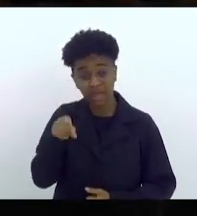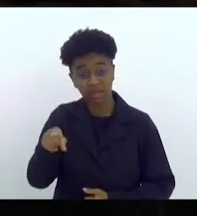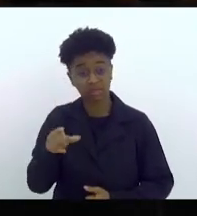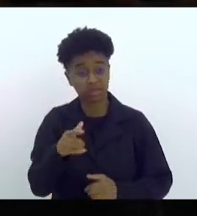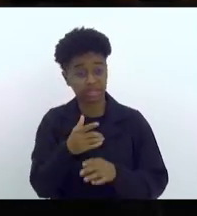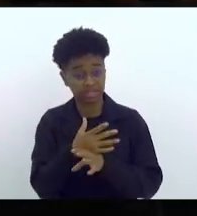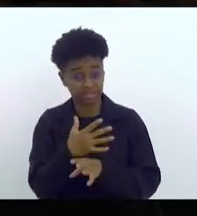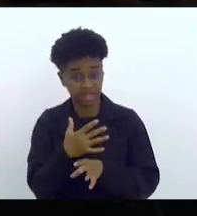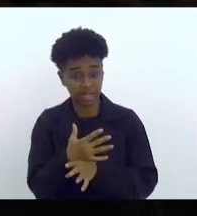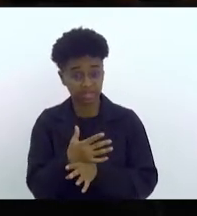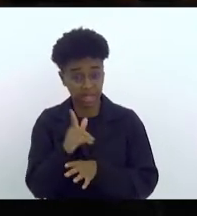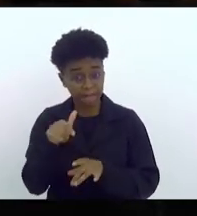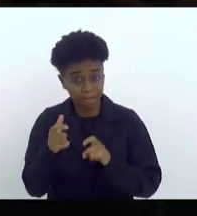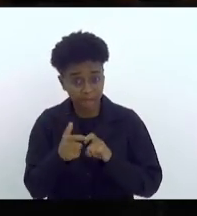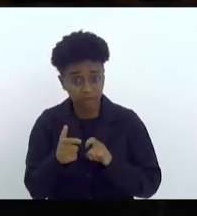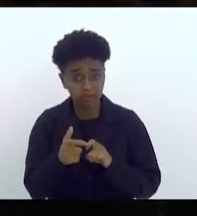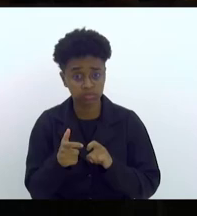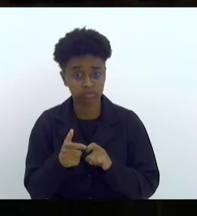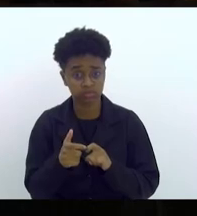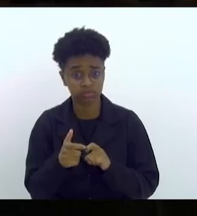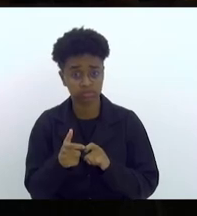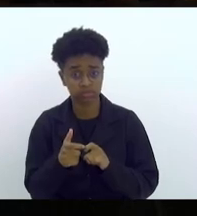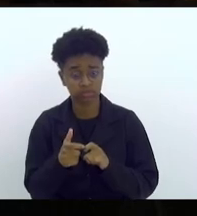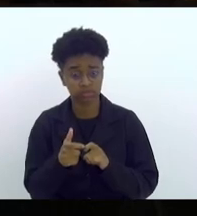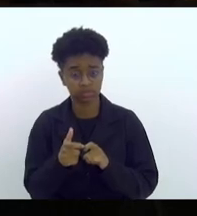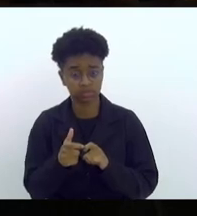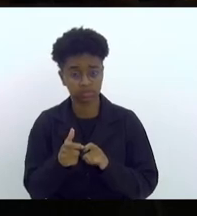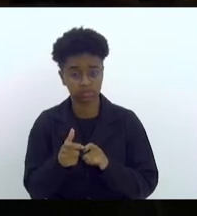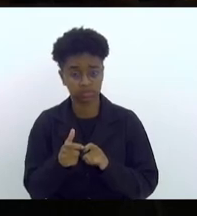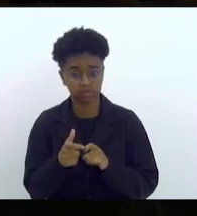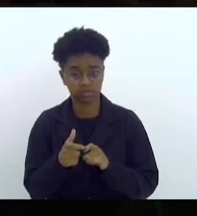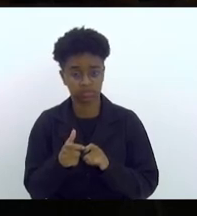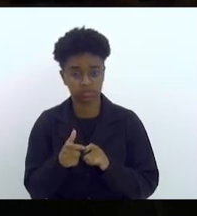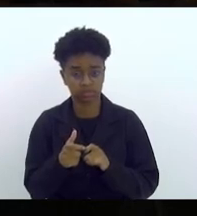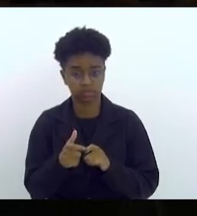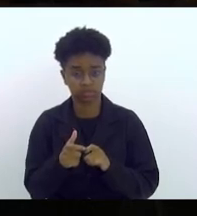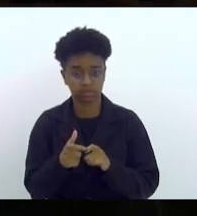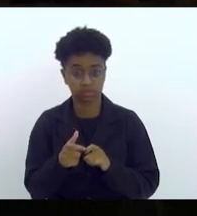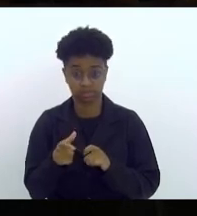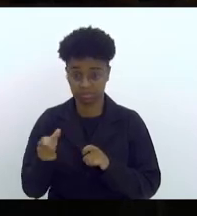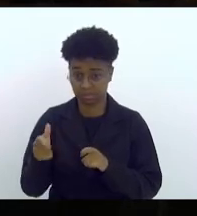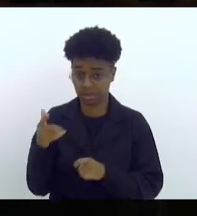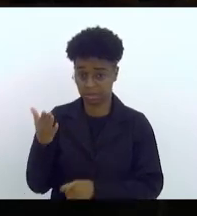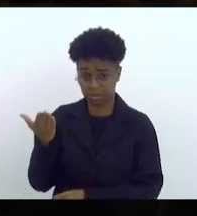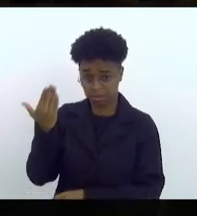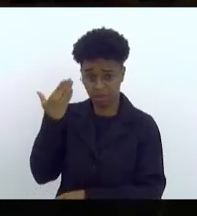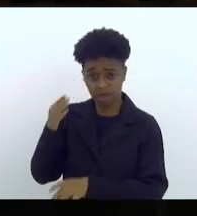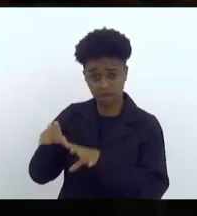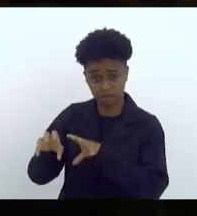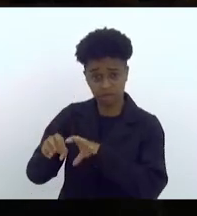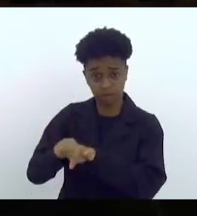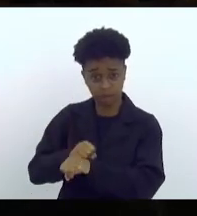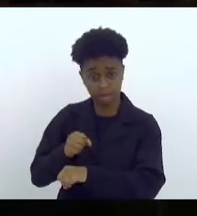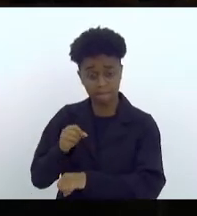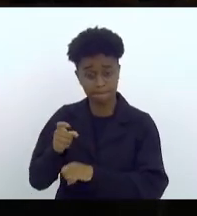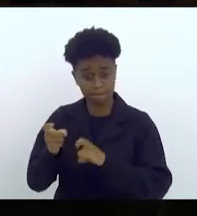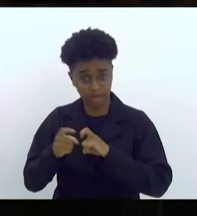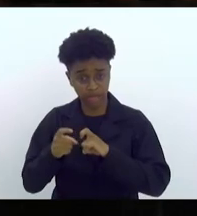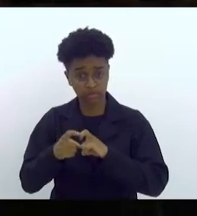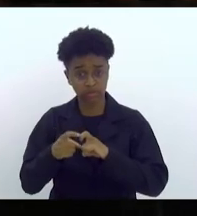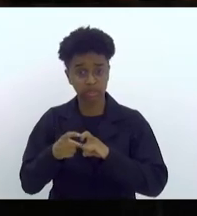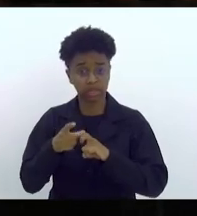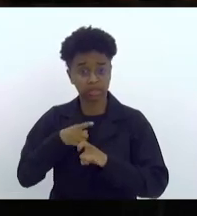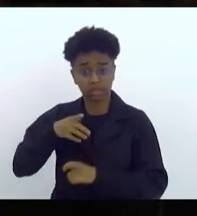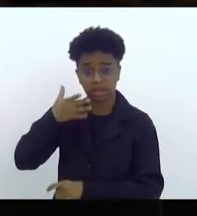é médico e, quando ele se formou médico, ele fez um juramento